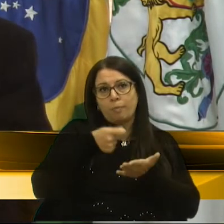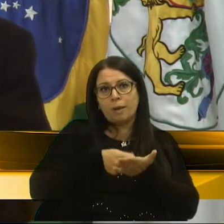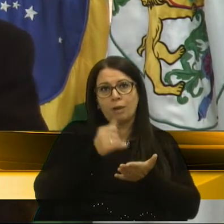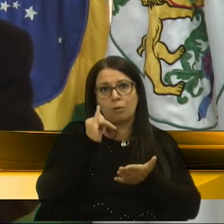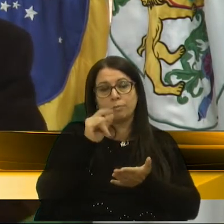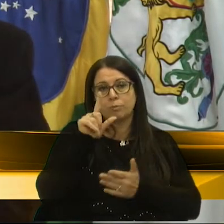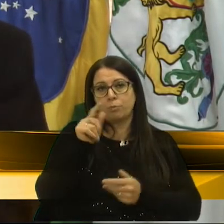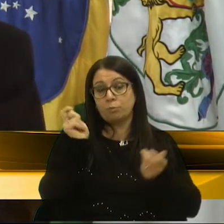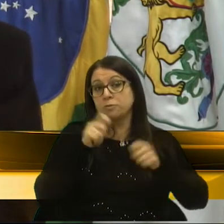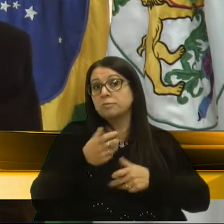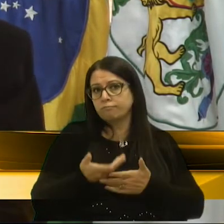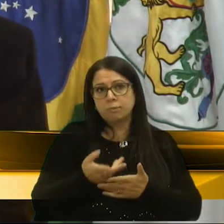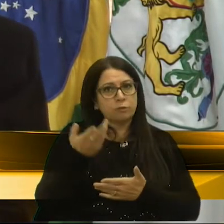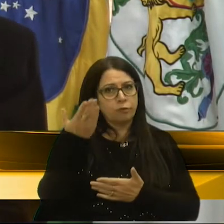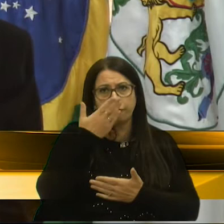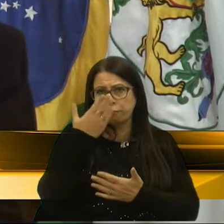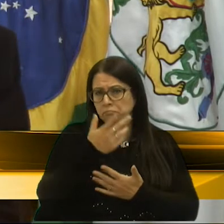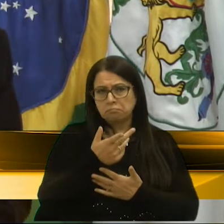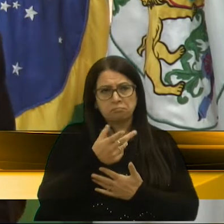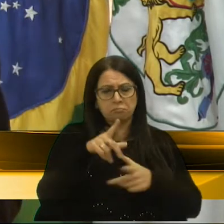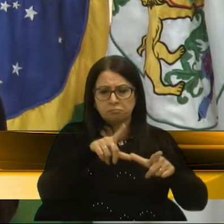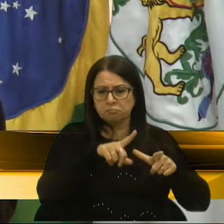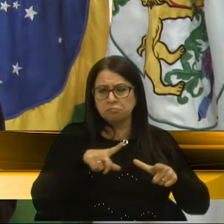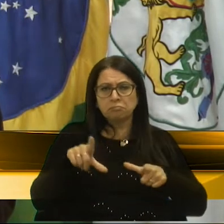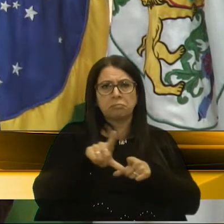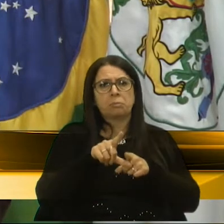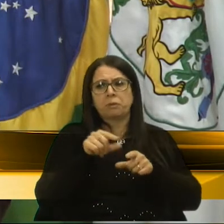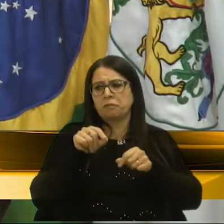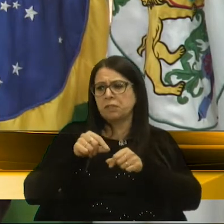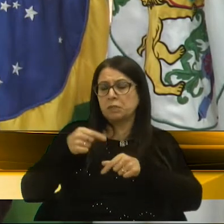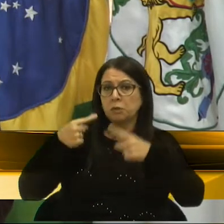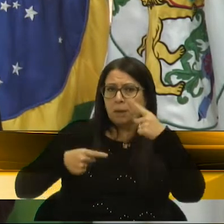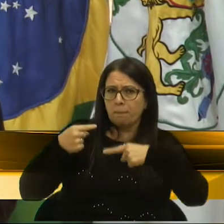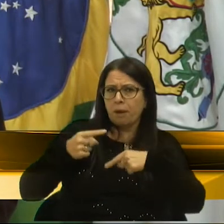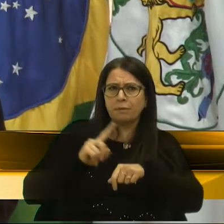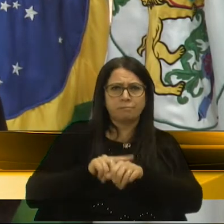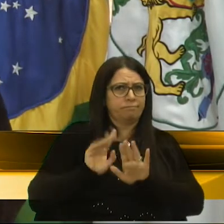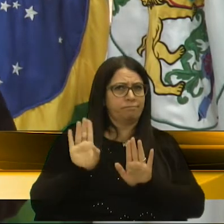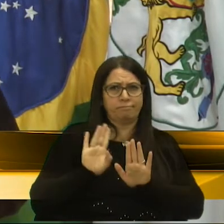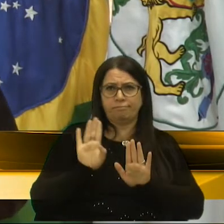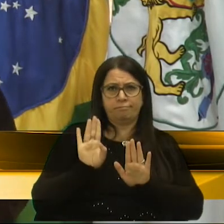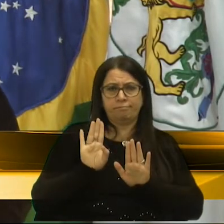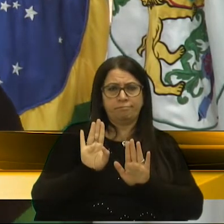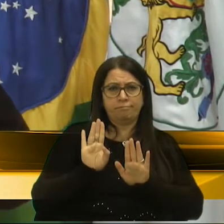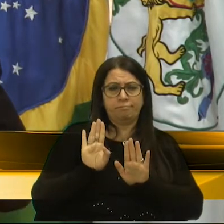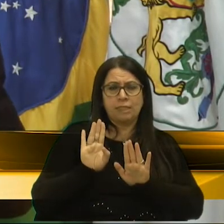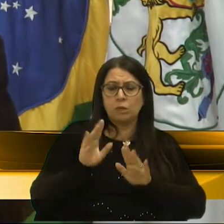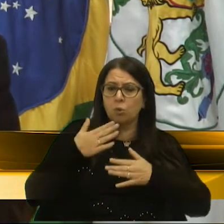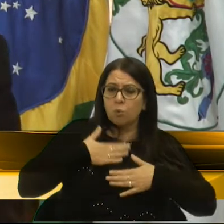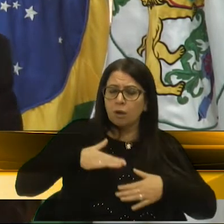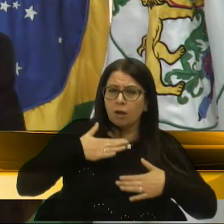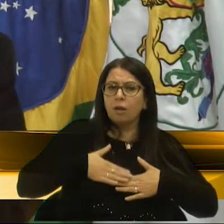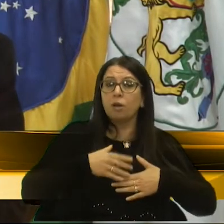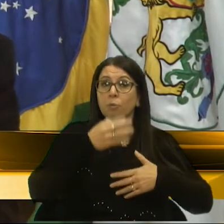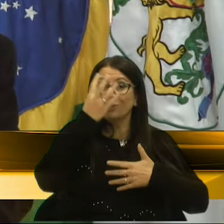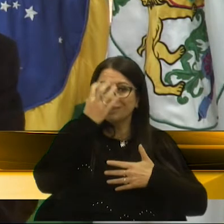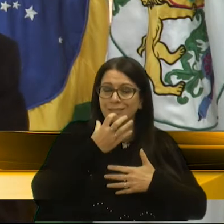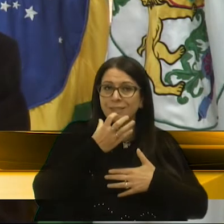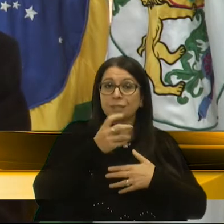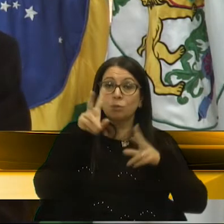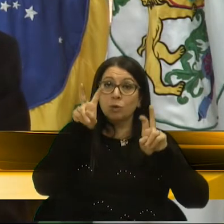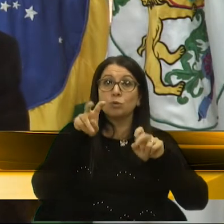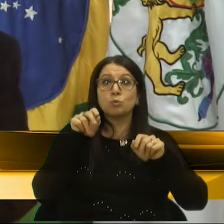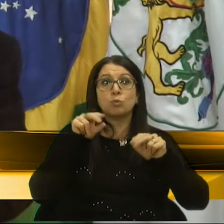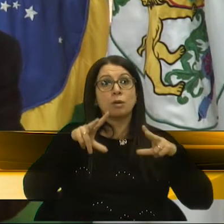Eu não vejo ambiente para se fazer o debate neste momento, com a calma, com a serenidade que o assunto